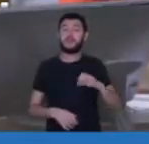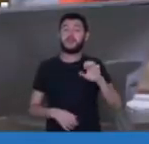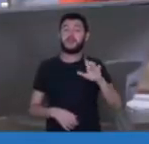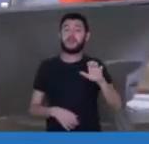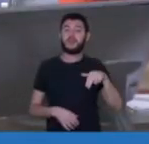Inter Sindical.